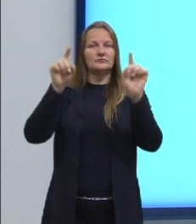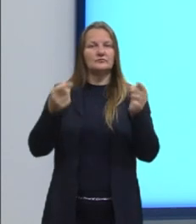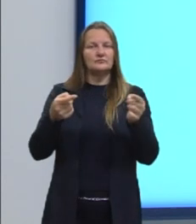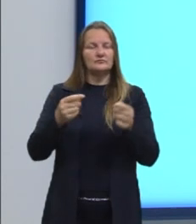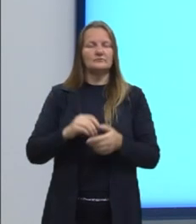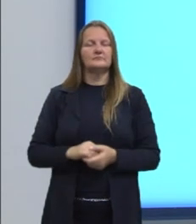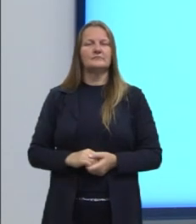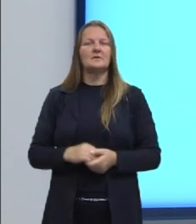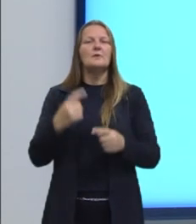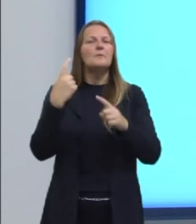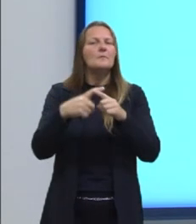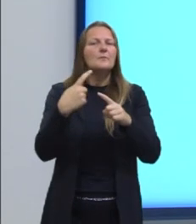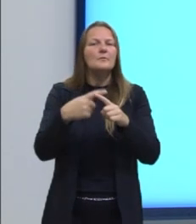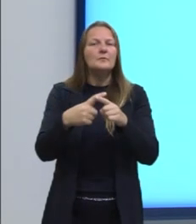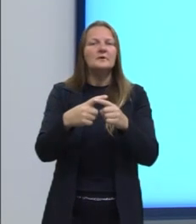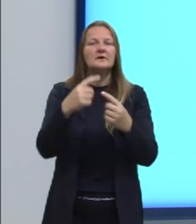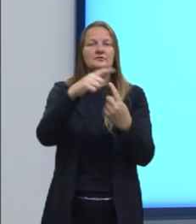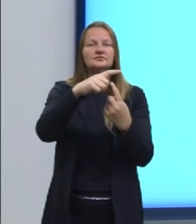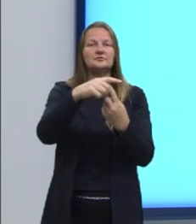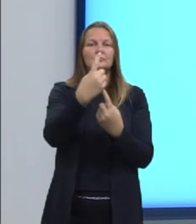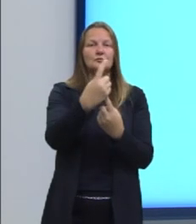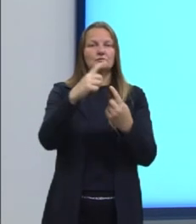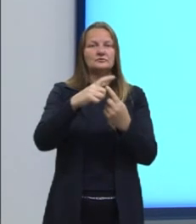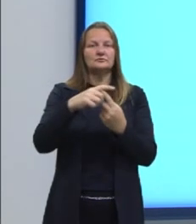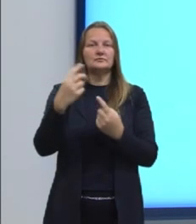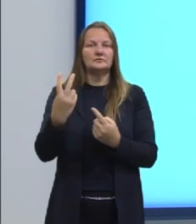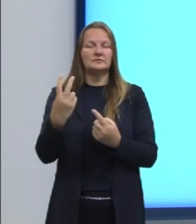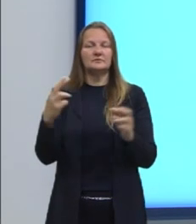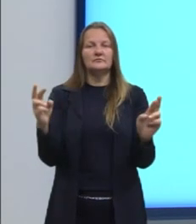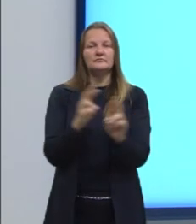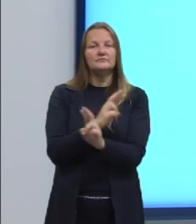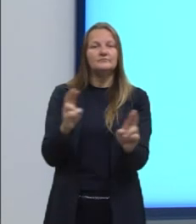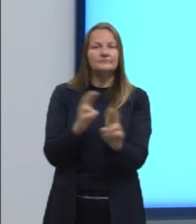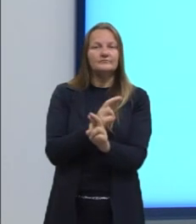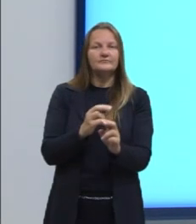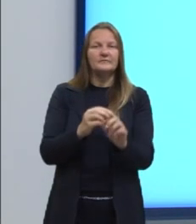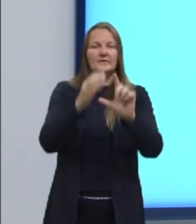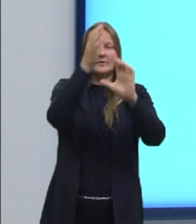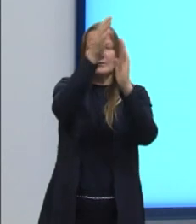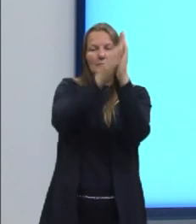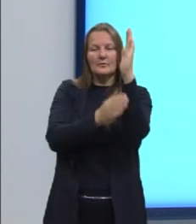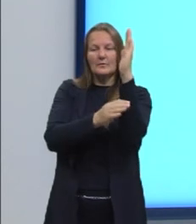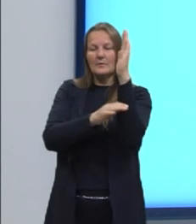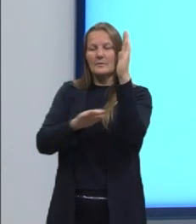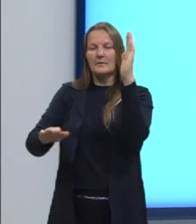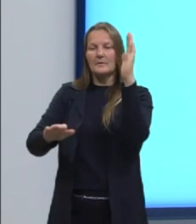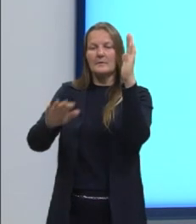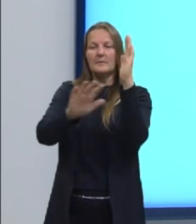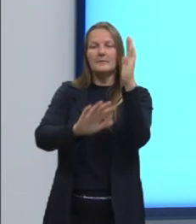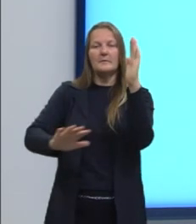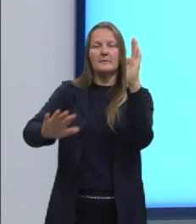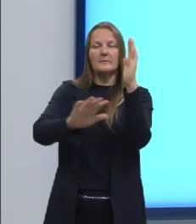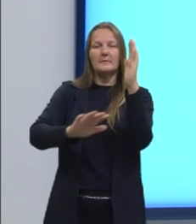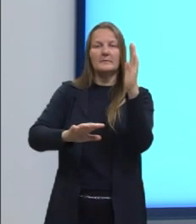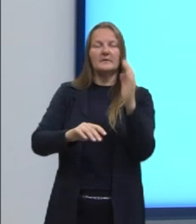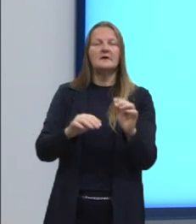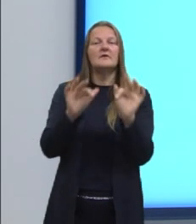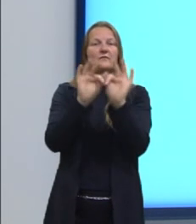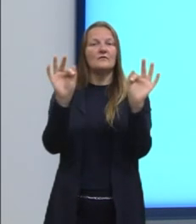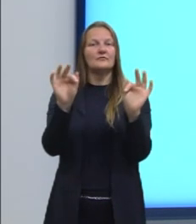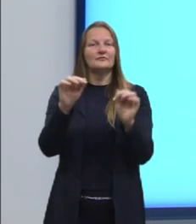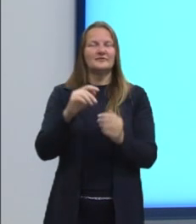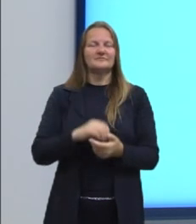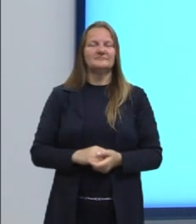Por que que quando a gente fala nas relações entre grandezas, o plano cartesiano trata-se de funções?